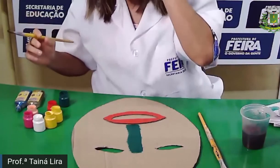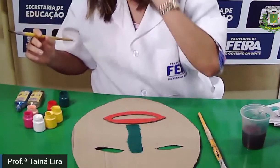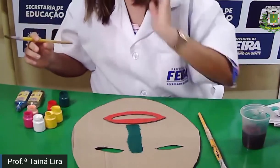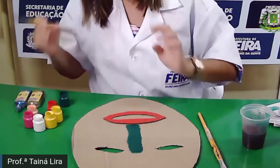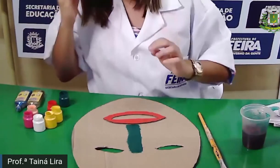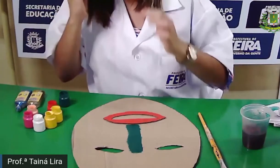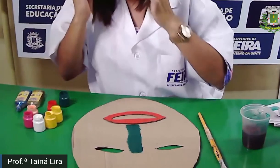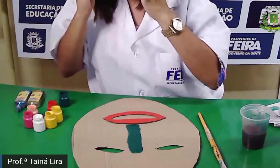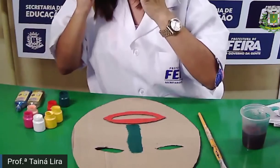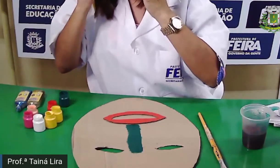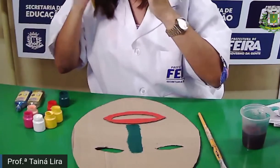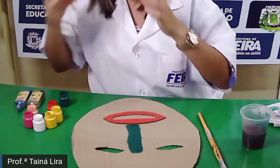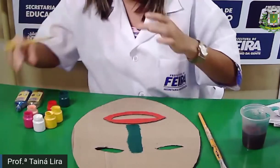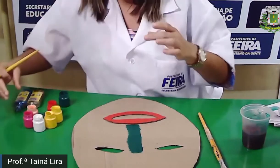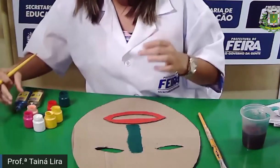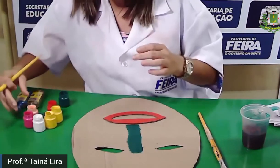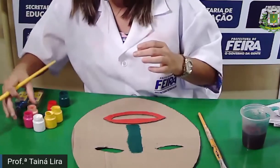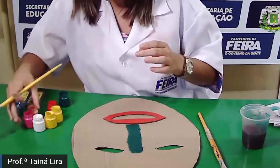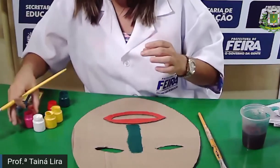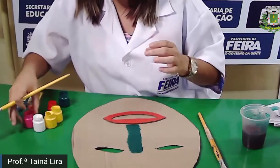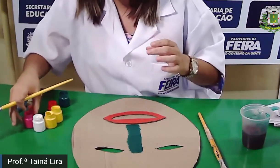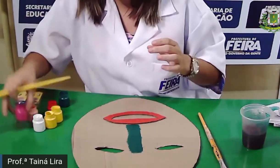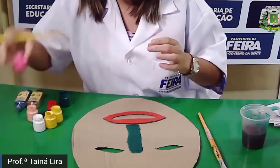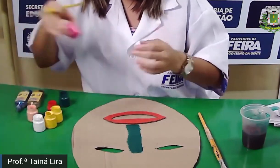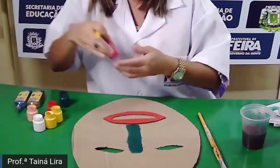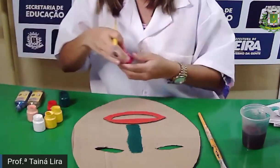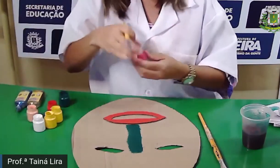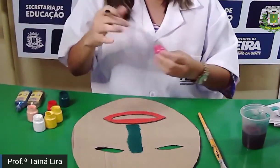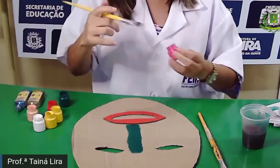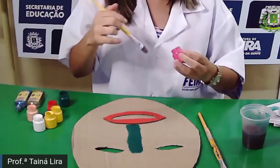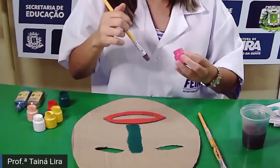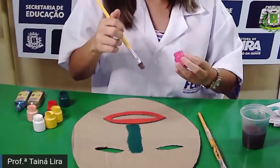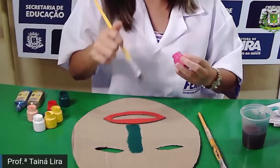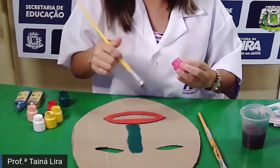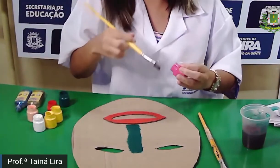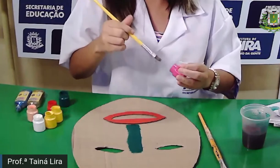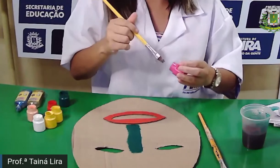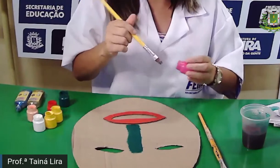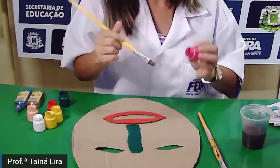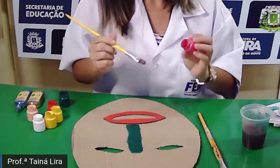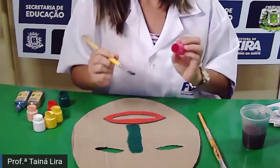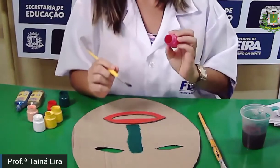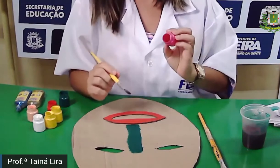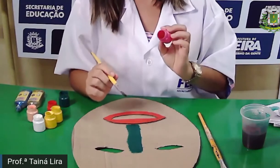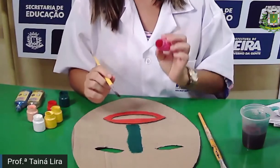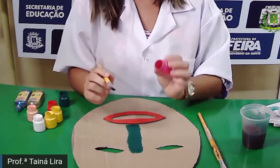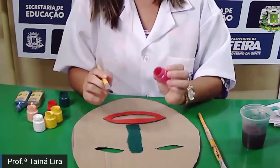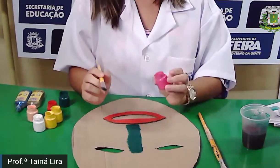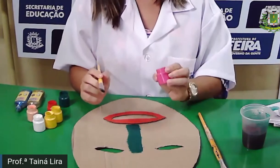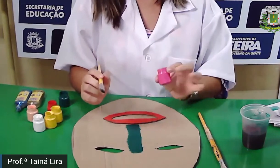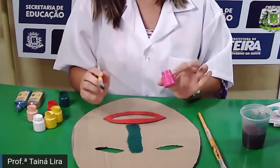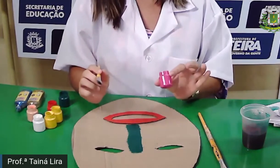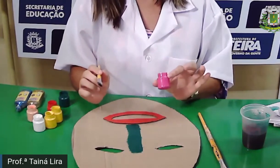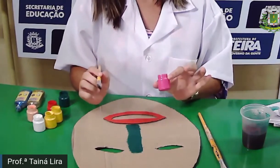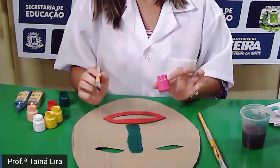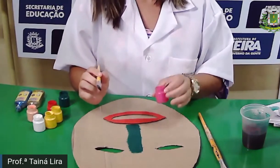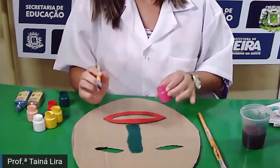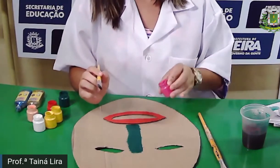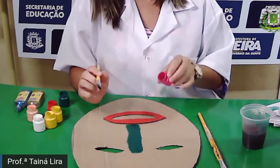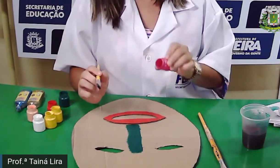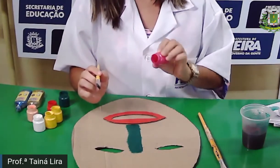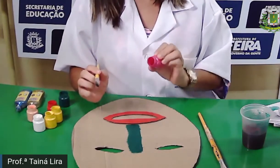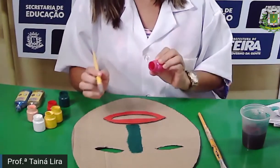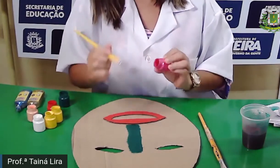vermelho, acho que eu vou pegar um rosa aqui, ó, a Pro tem um rosa aqui, então ele tá dando pra ver?